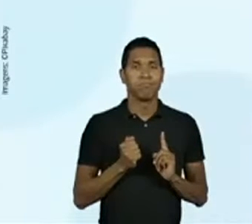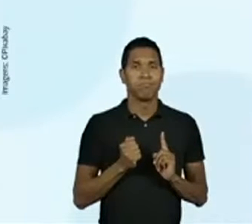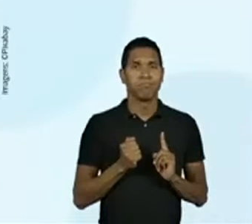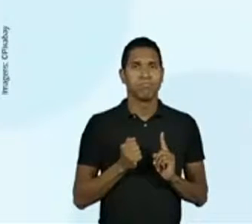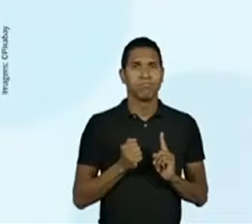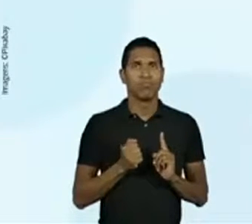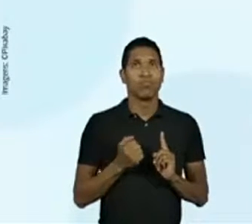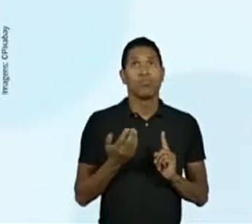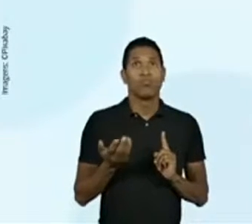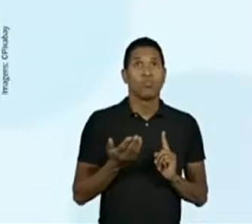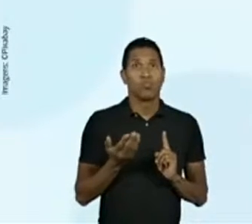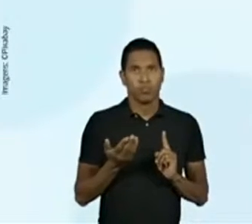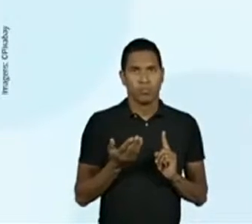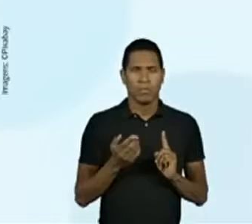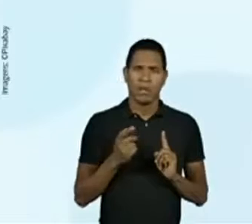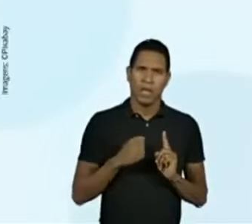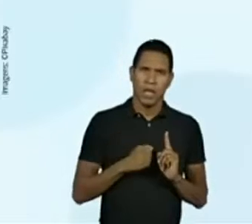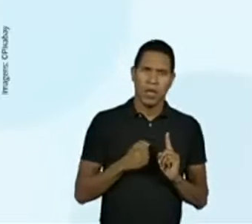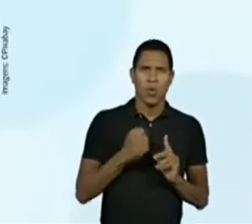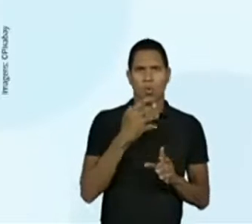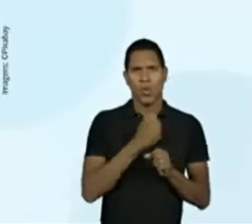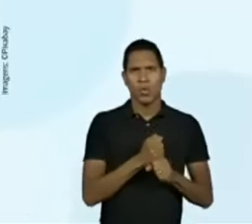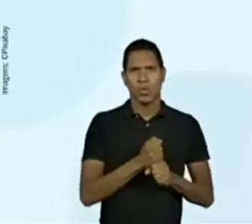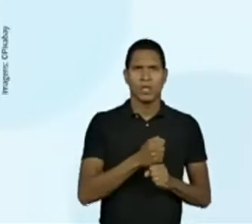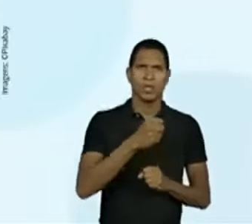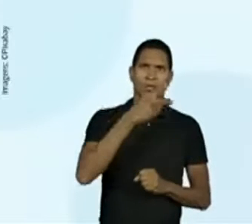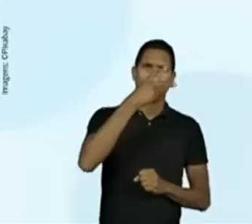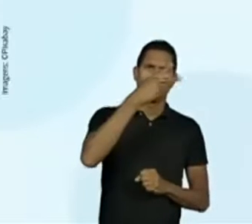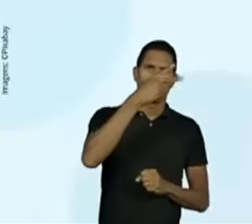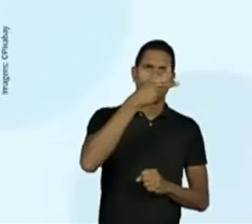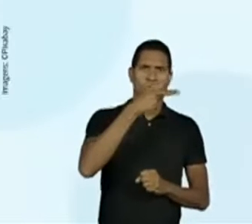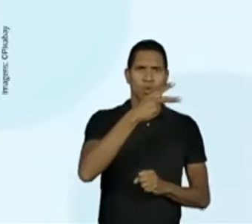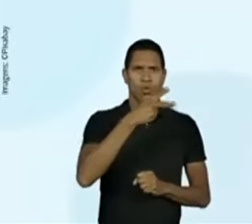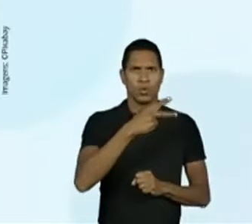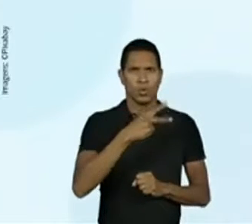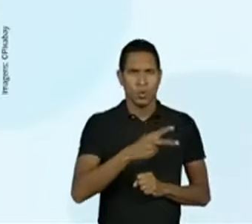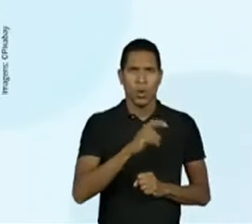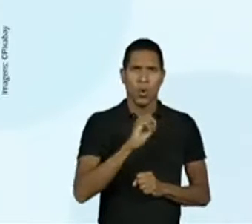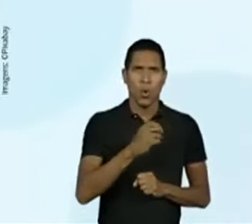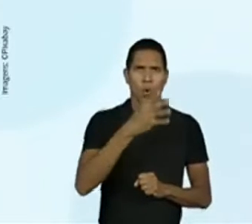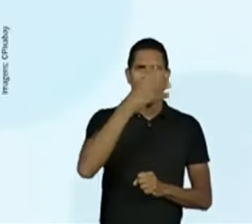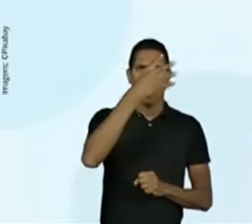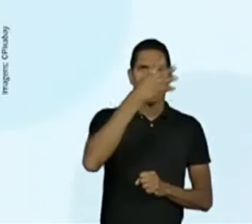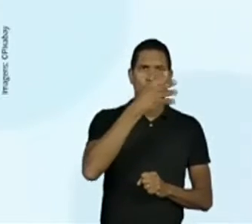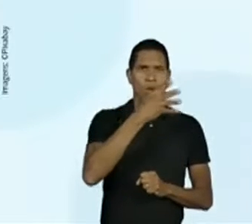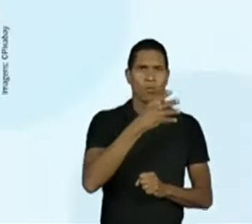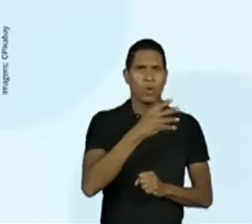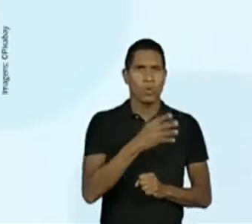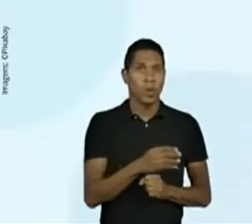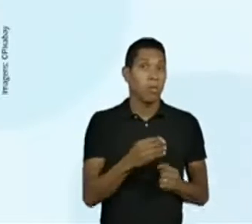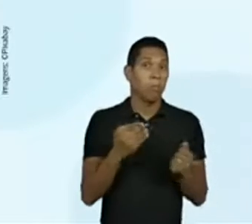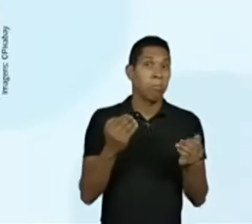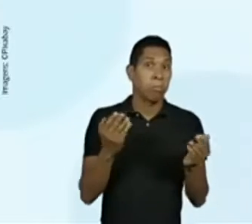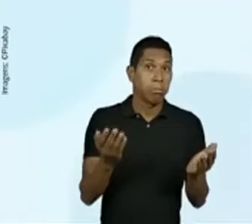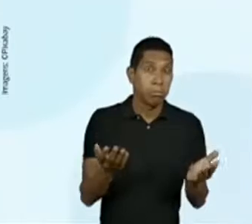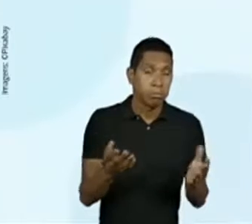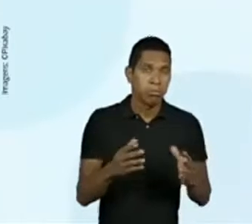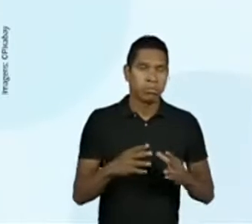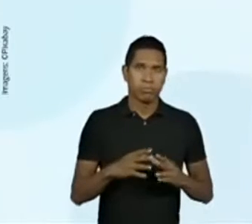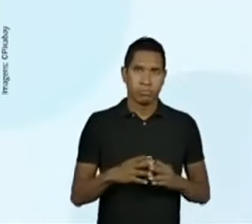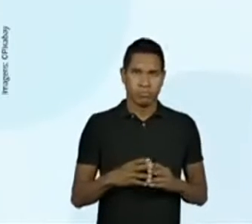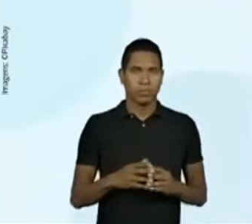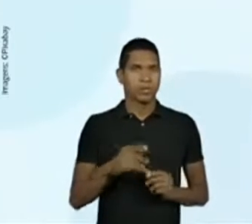Quantos graus? Será que ele vai de 2 em 2? Será que ele vai de 4 em 4? Observem. Eu vou